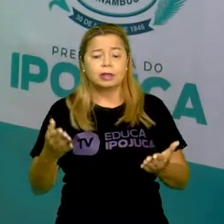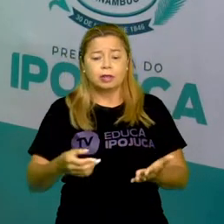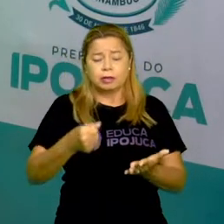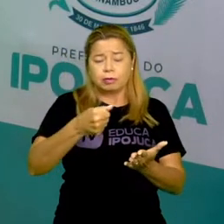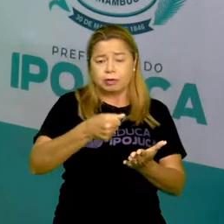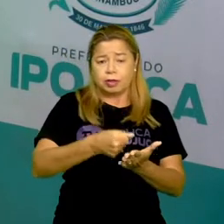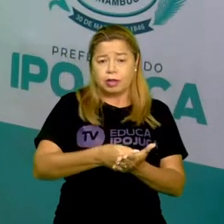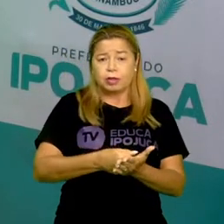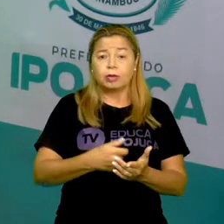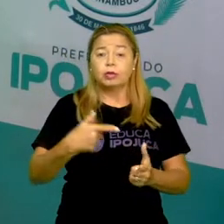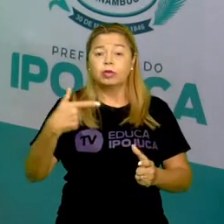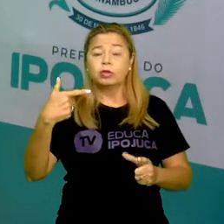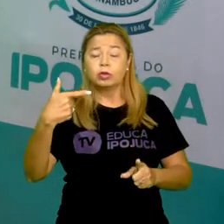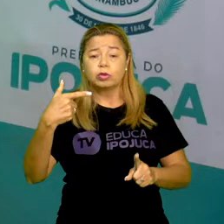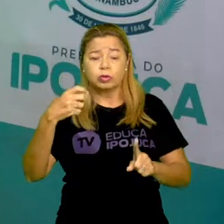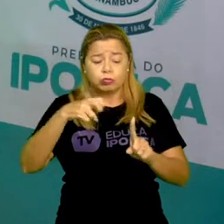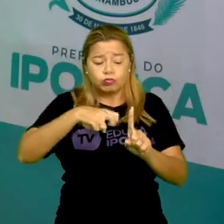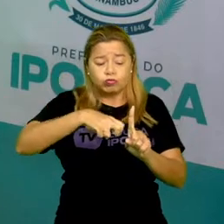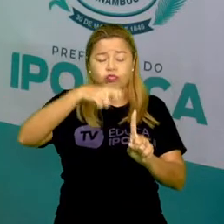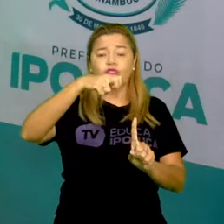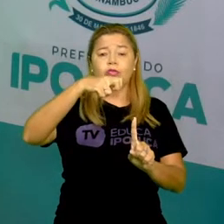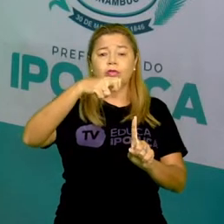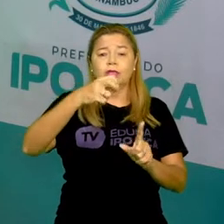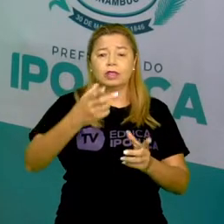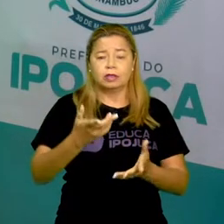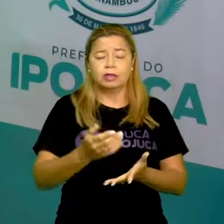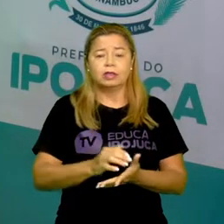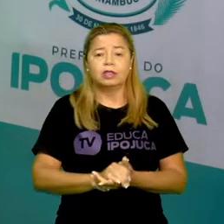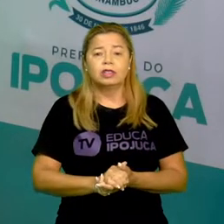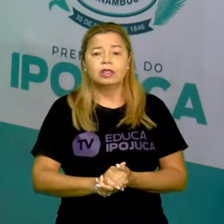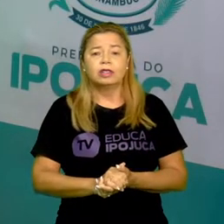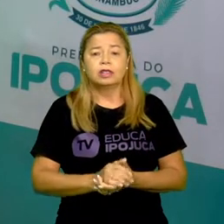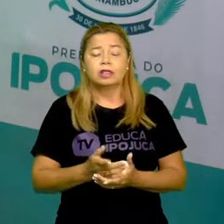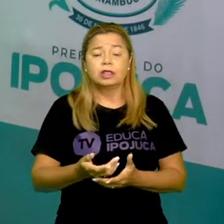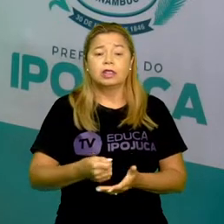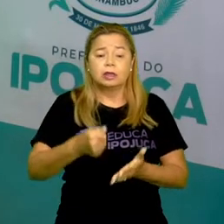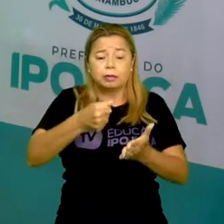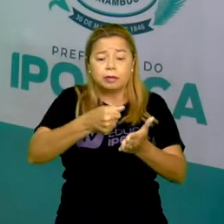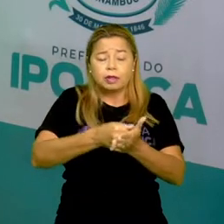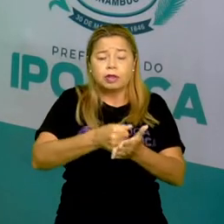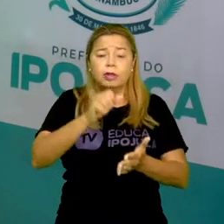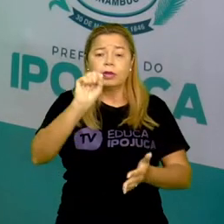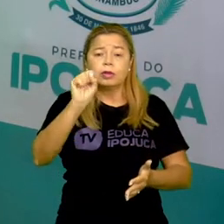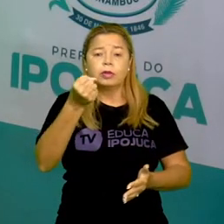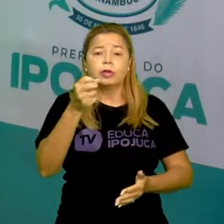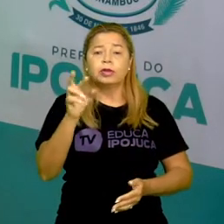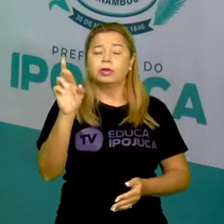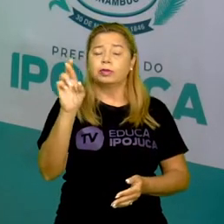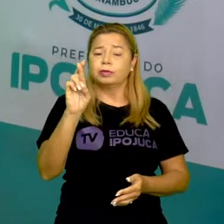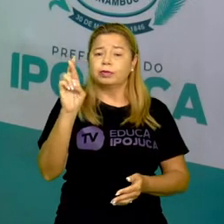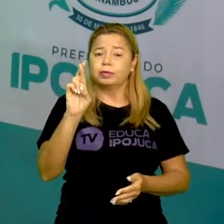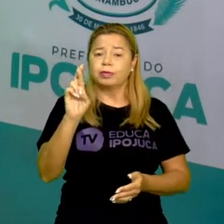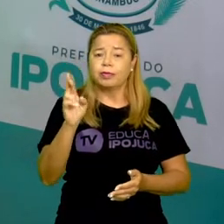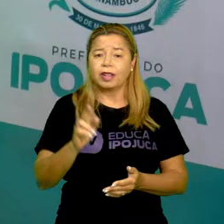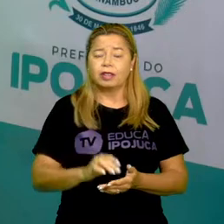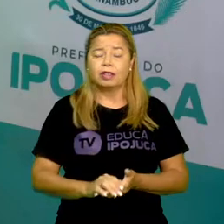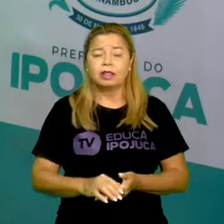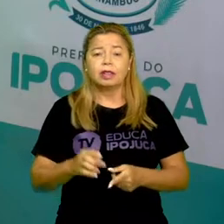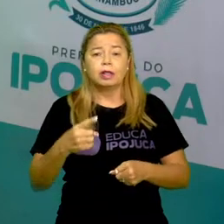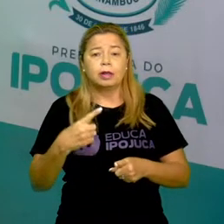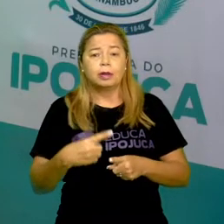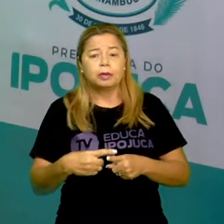refrigerante e gastou 8 reais por isso. Por que? Litros é uma medida